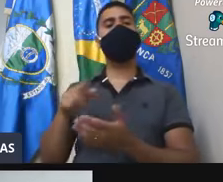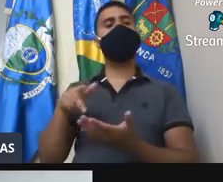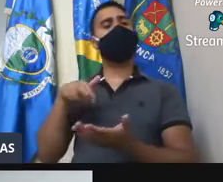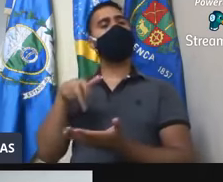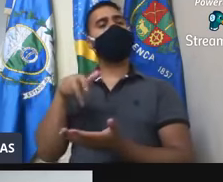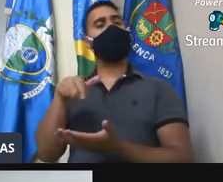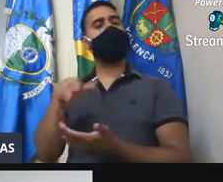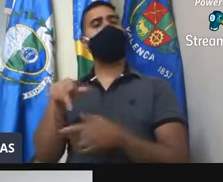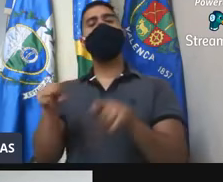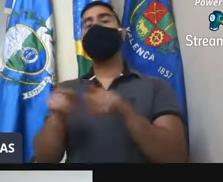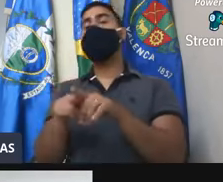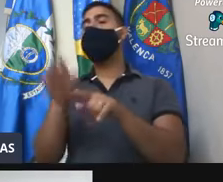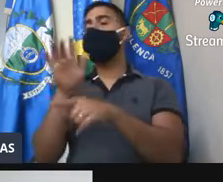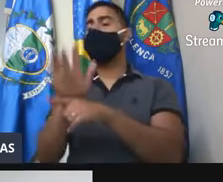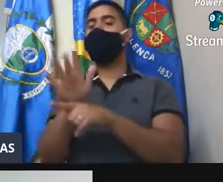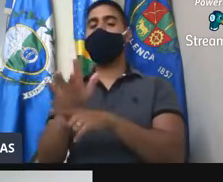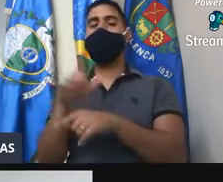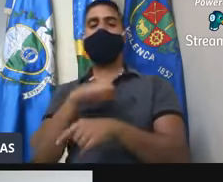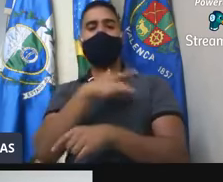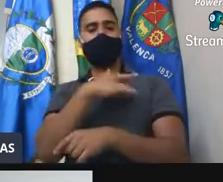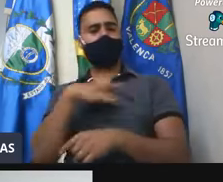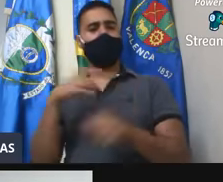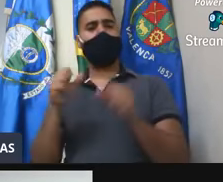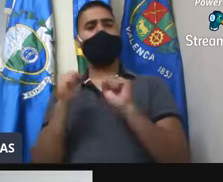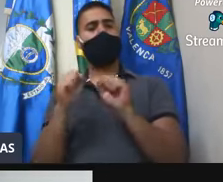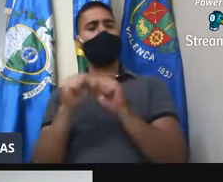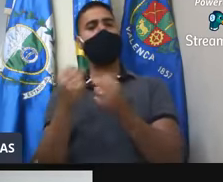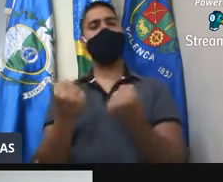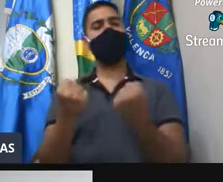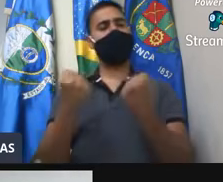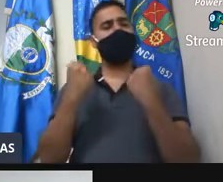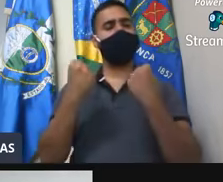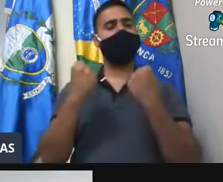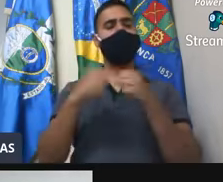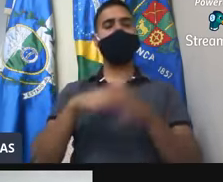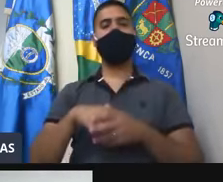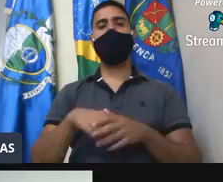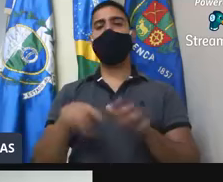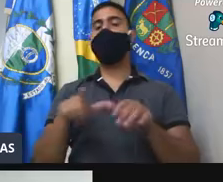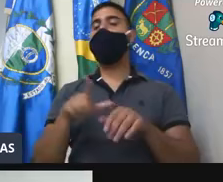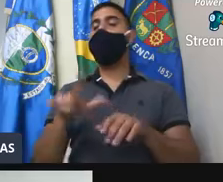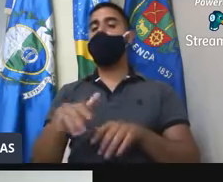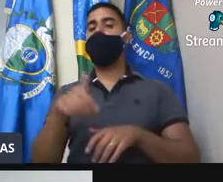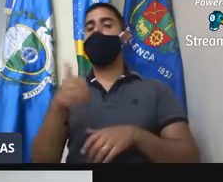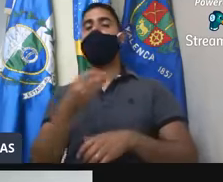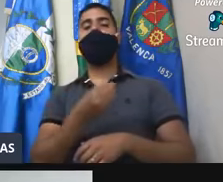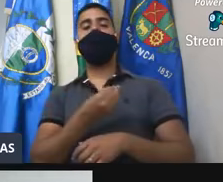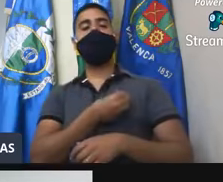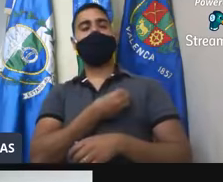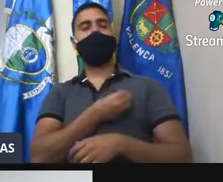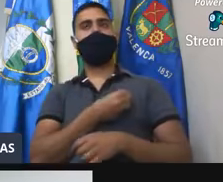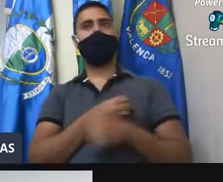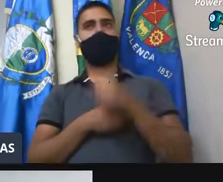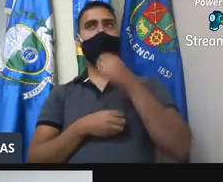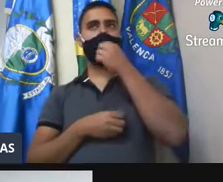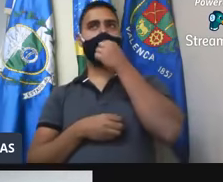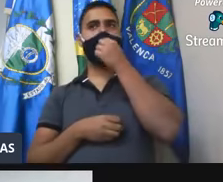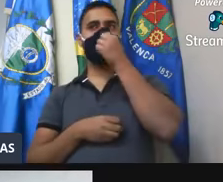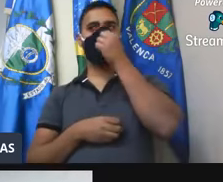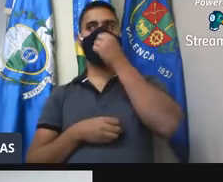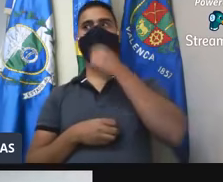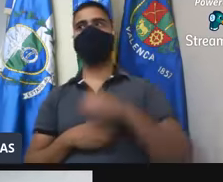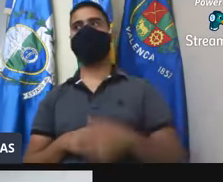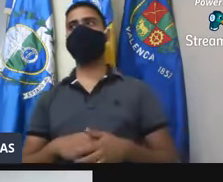academia para a terceira idade irá possibilitar um incremento na prática de exercícios, proporcionando-lhes uma melhor qualidade de vida e bem-estar. Salada Sessões, 6 de agosto, vereador David